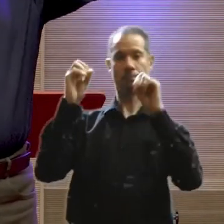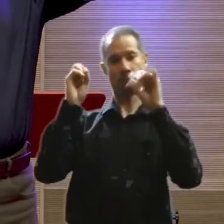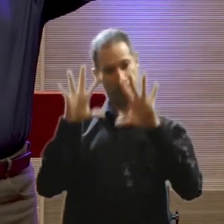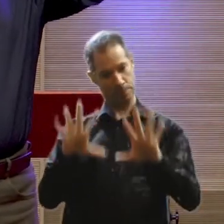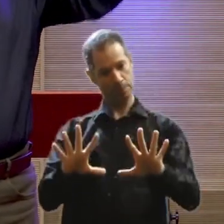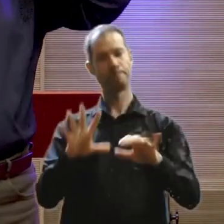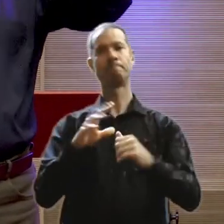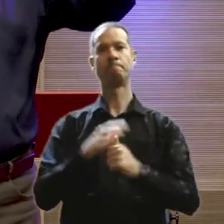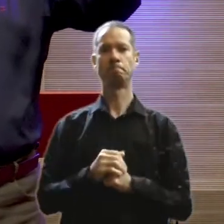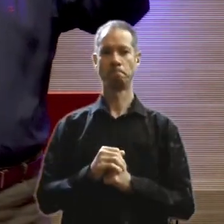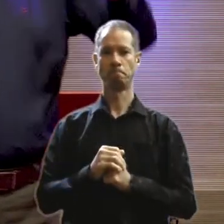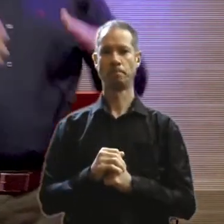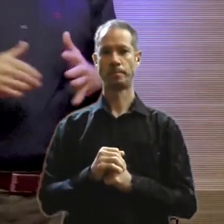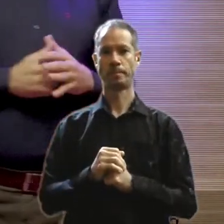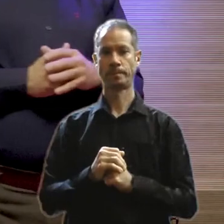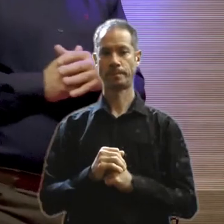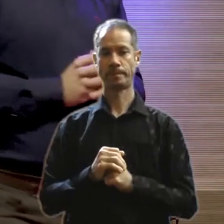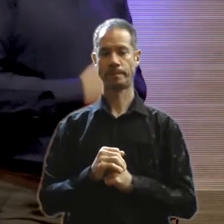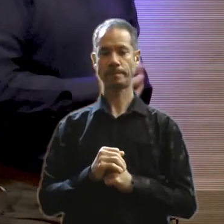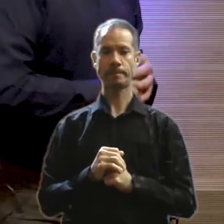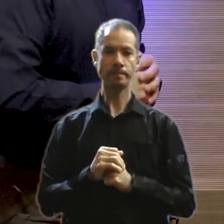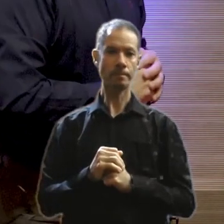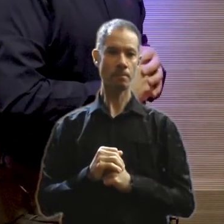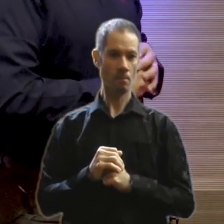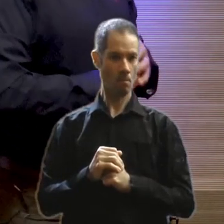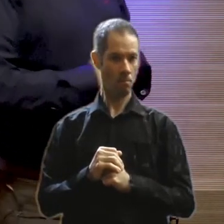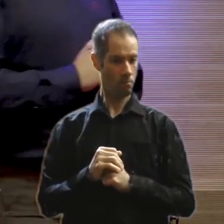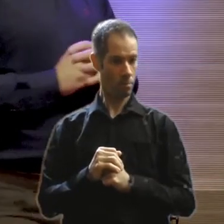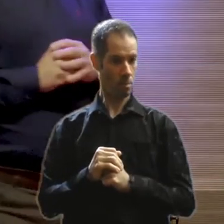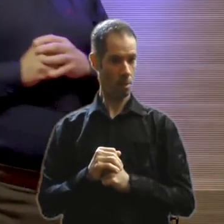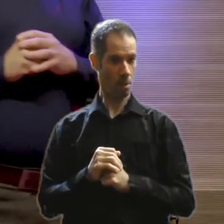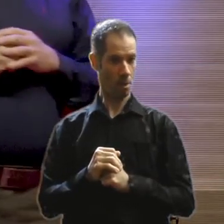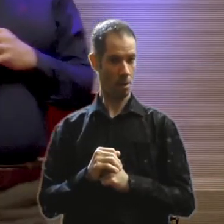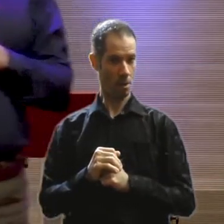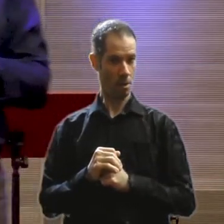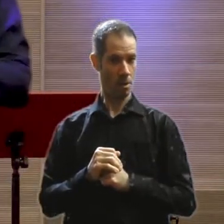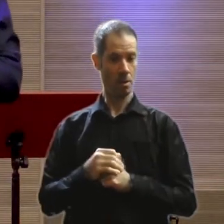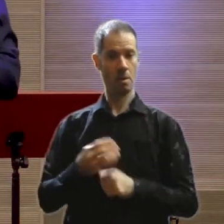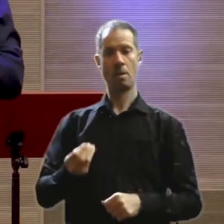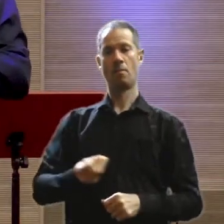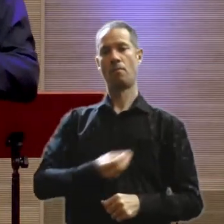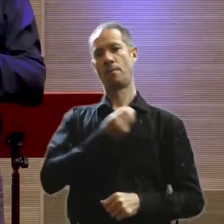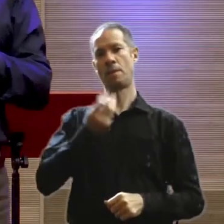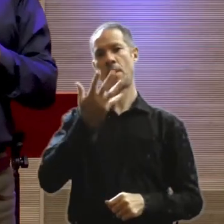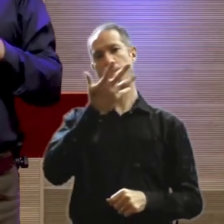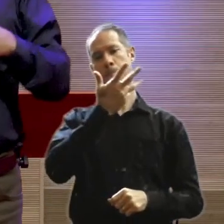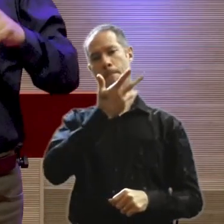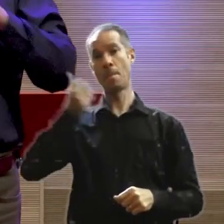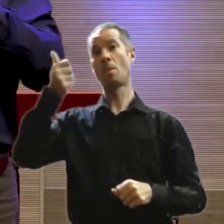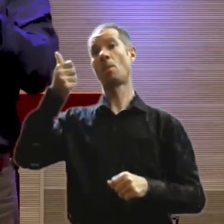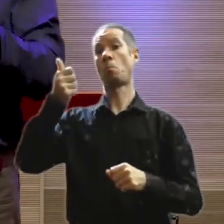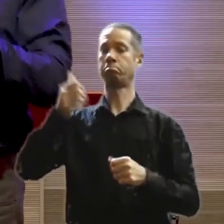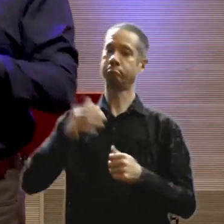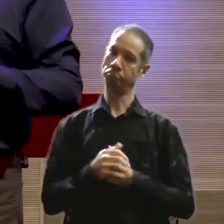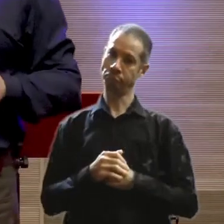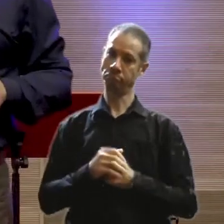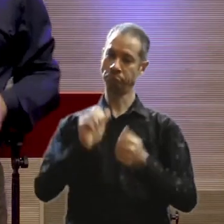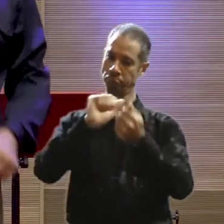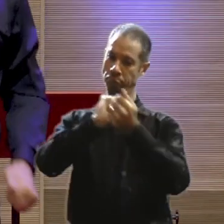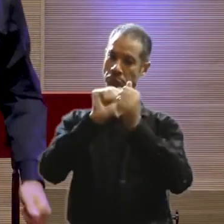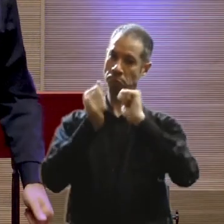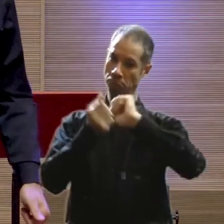P. E bênção. E bem-sucedidos, a gente tem que adaptar.